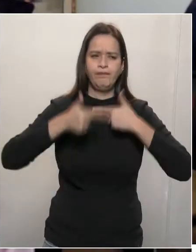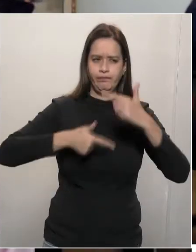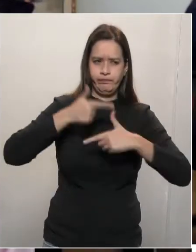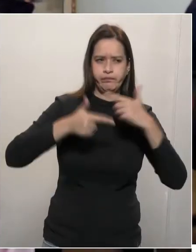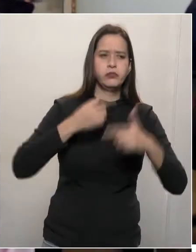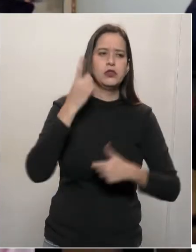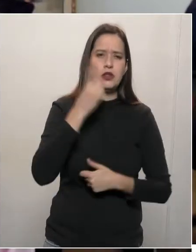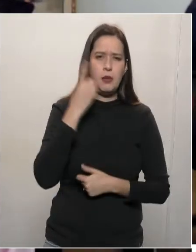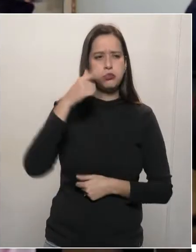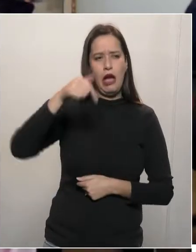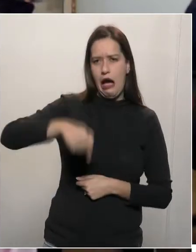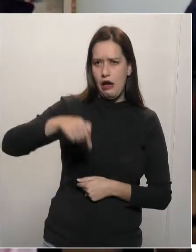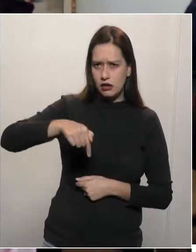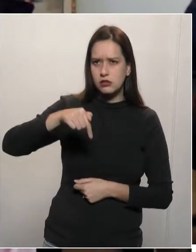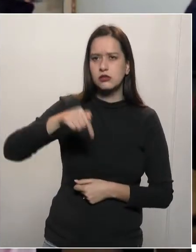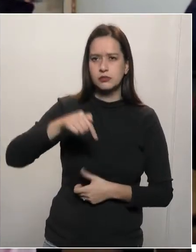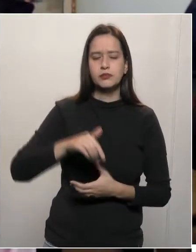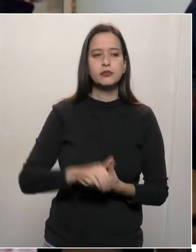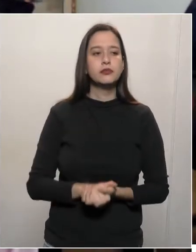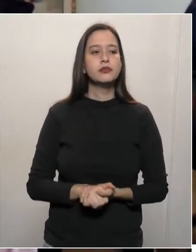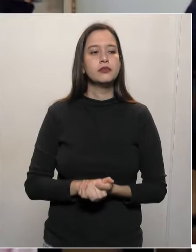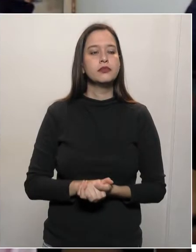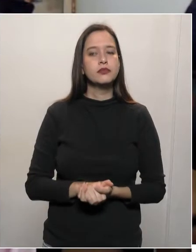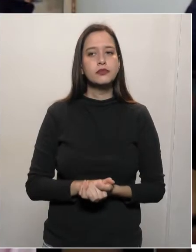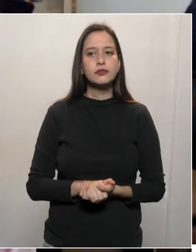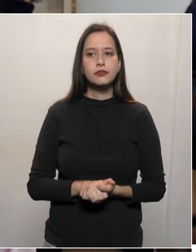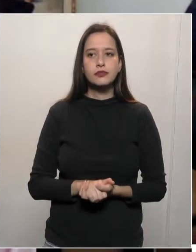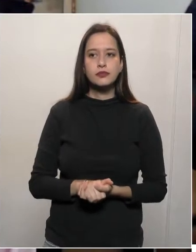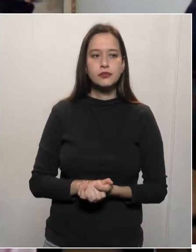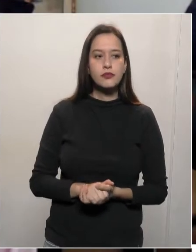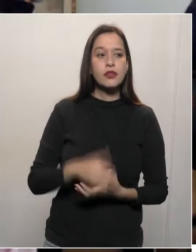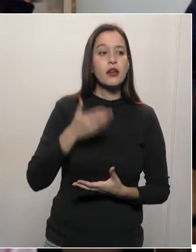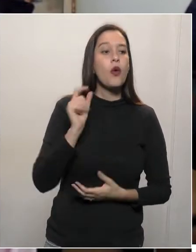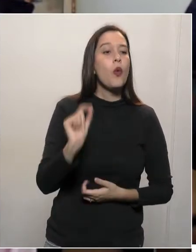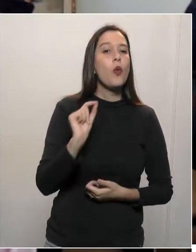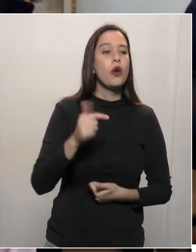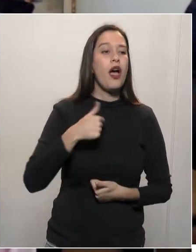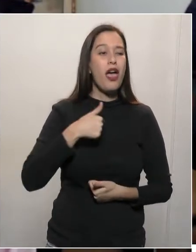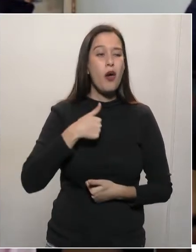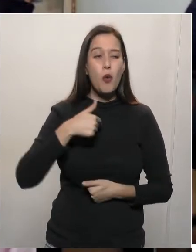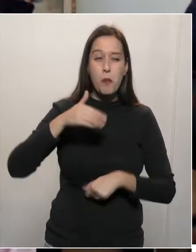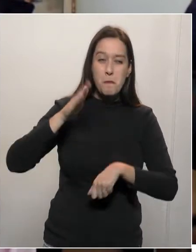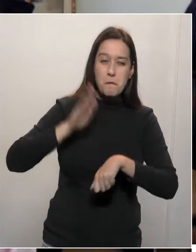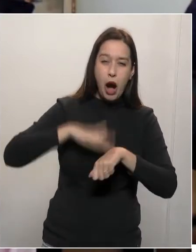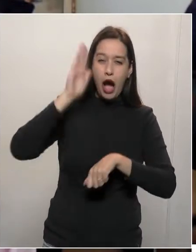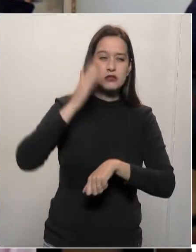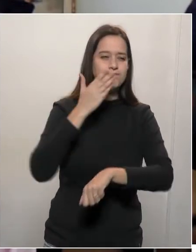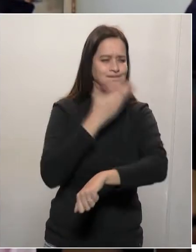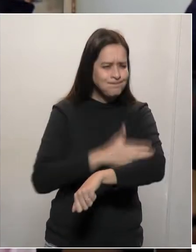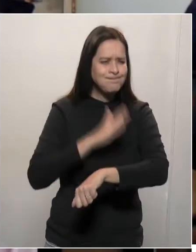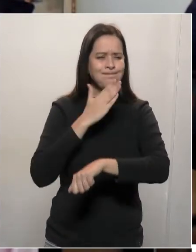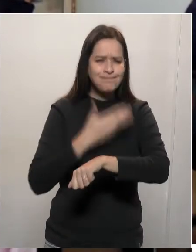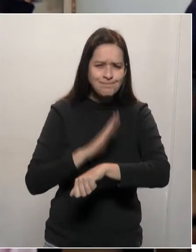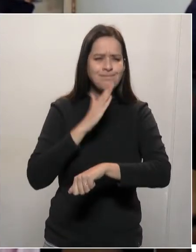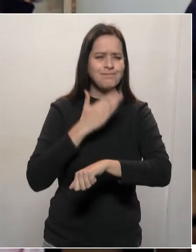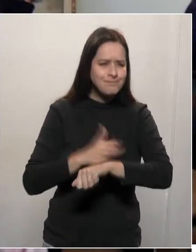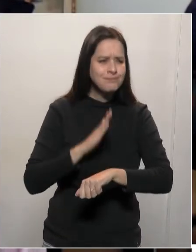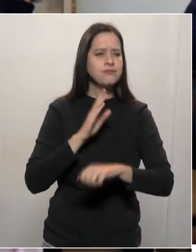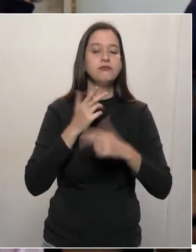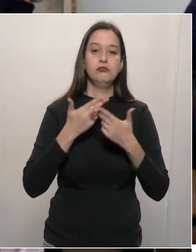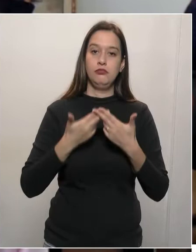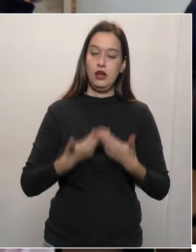decentei foi a paciência. A paciência e o respeito ao público auditório.